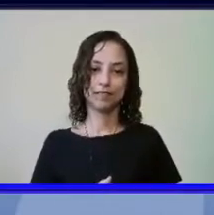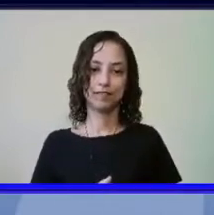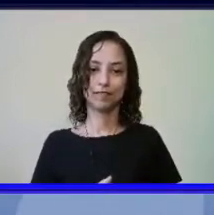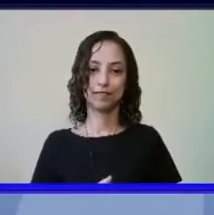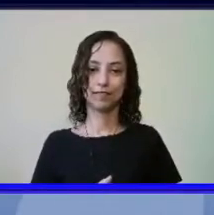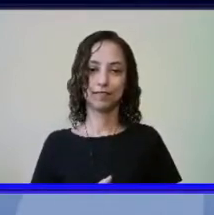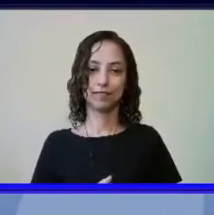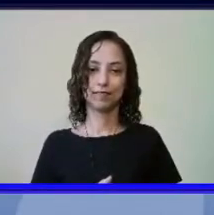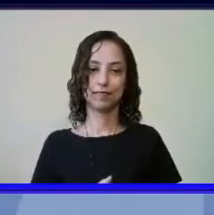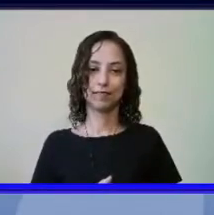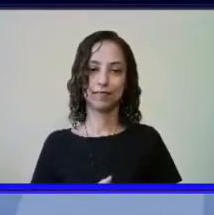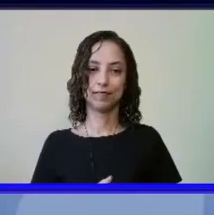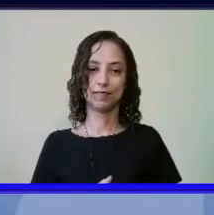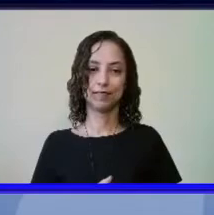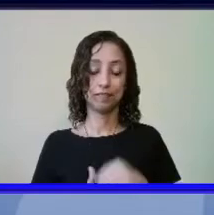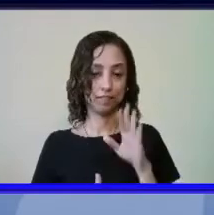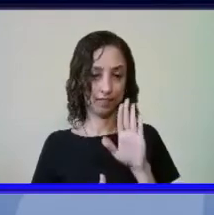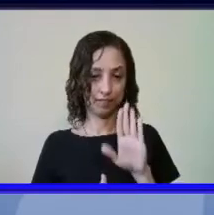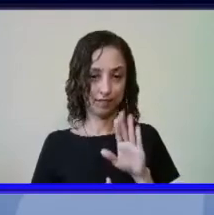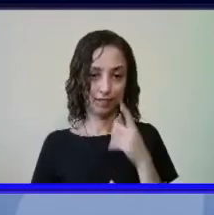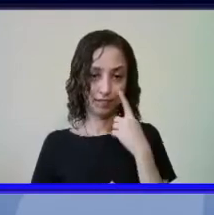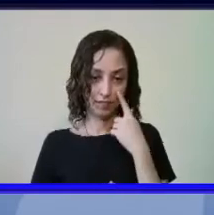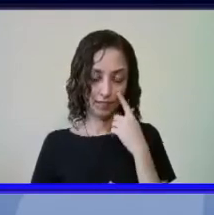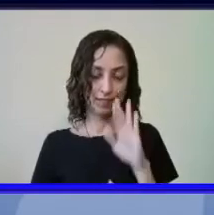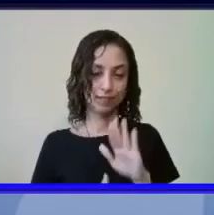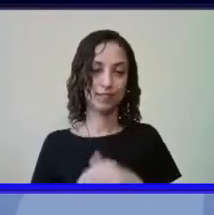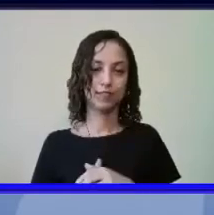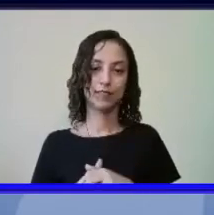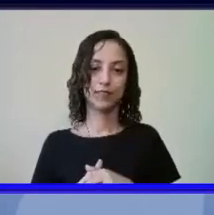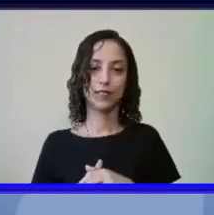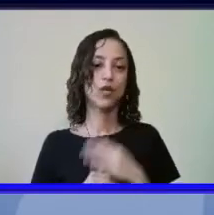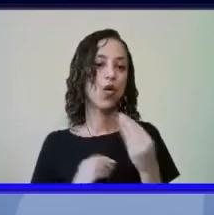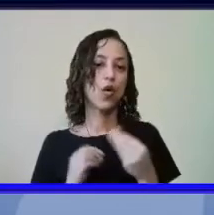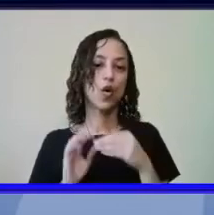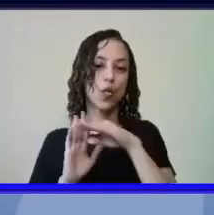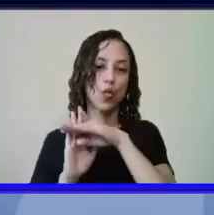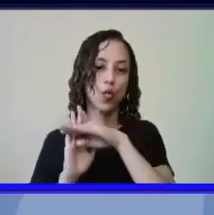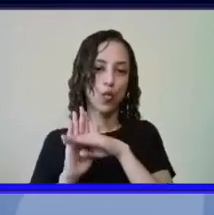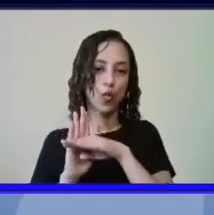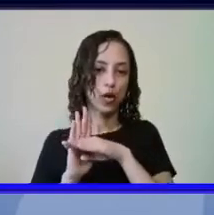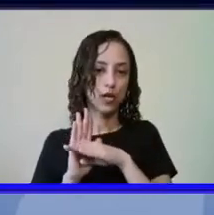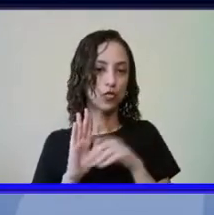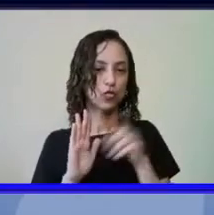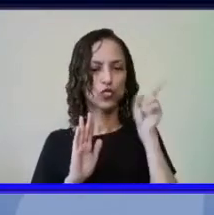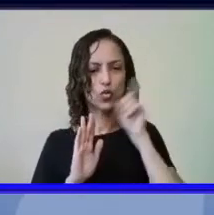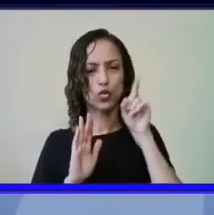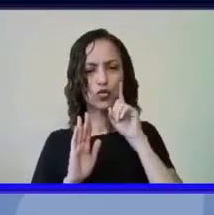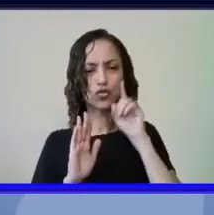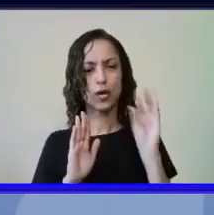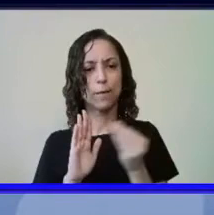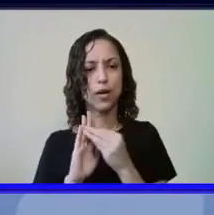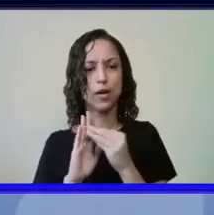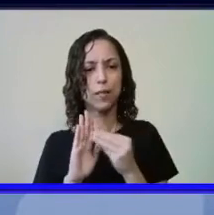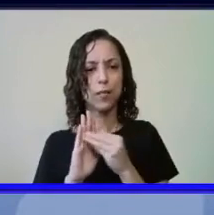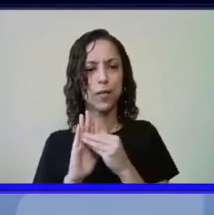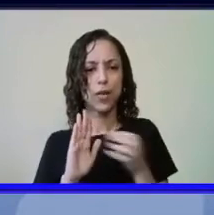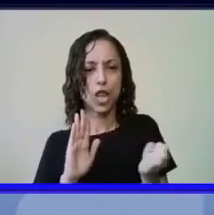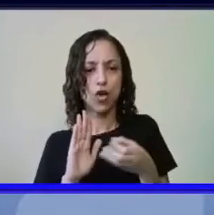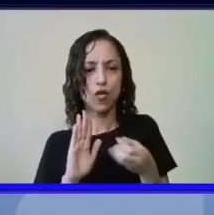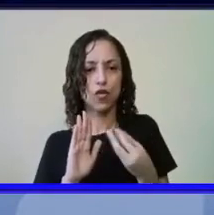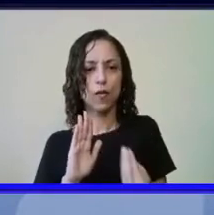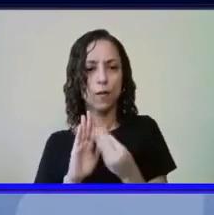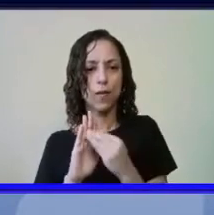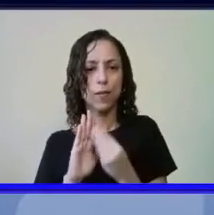veja bem o catálogo é atualizado diariamente tem mais de 500